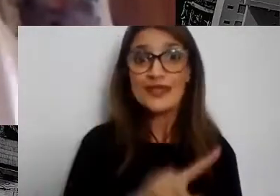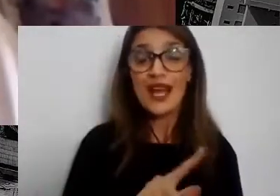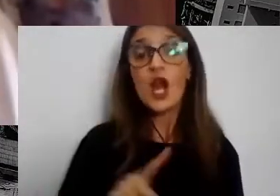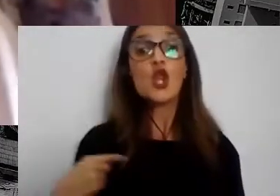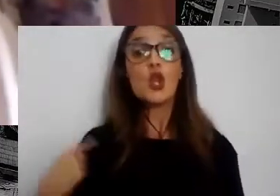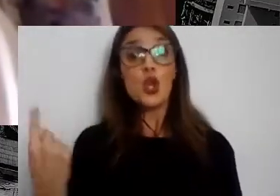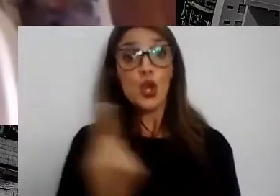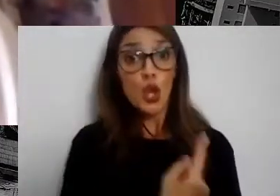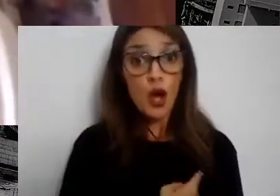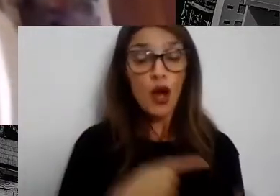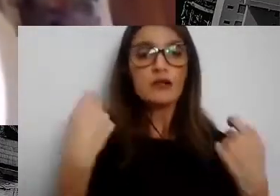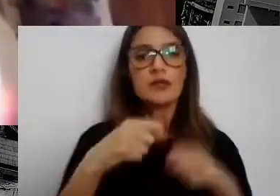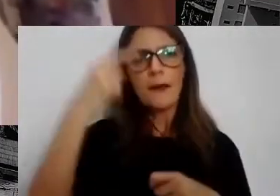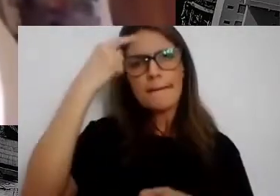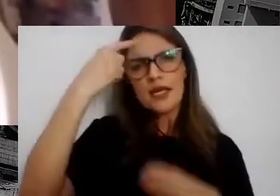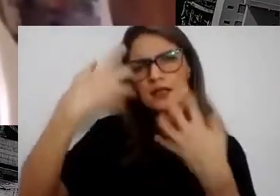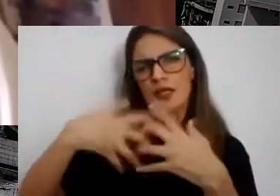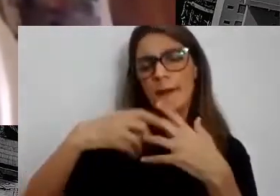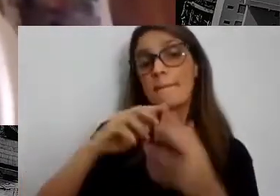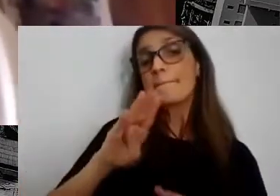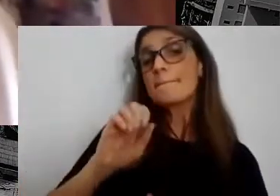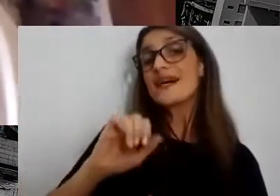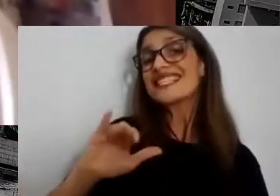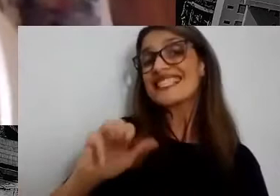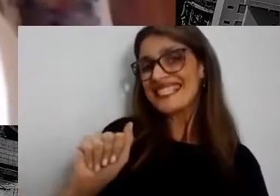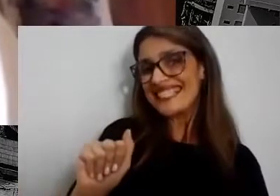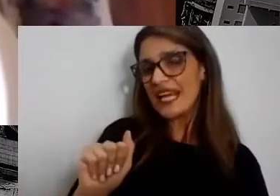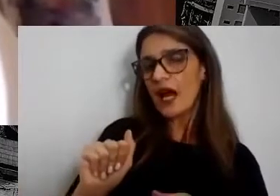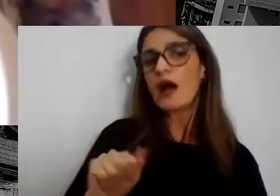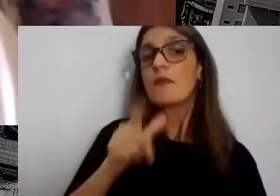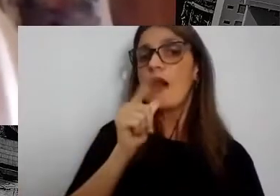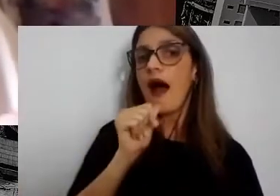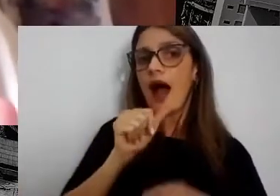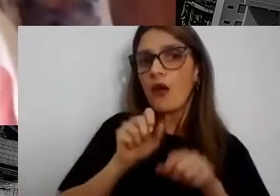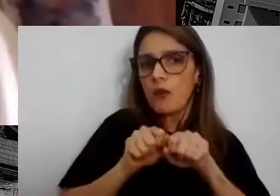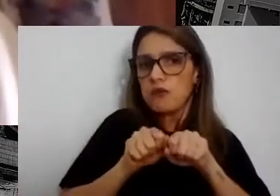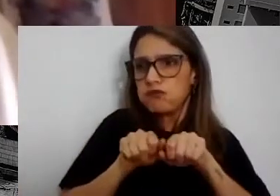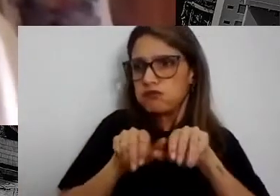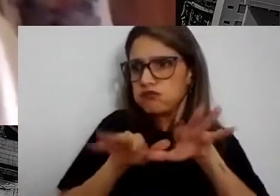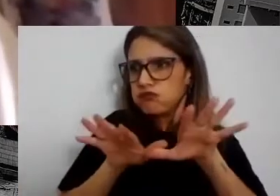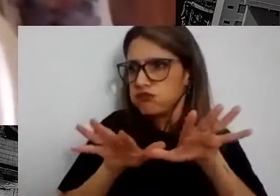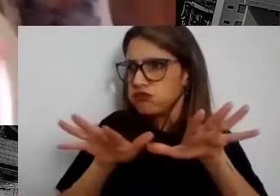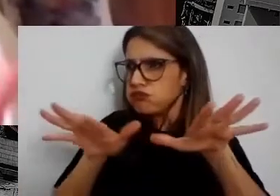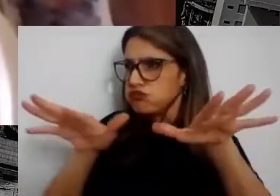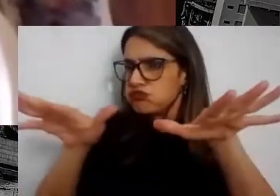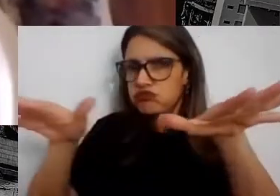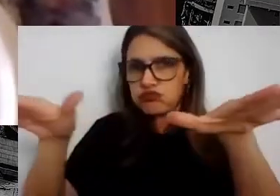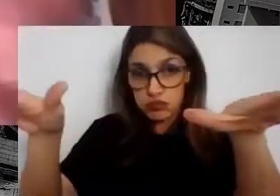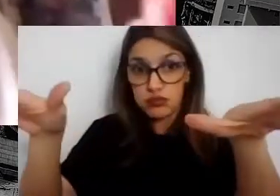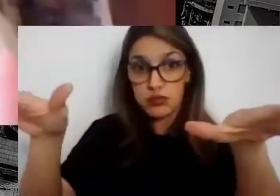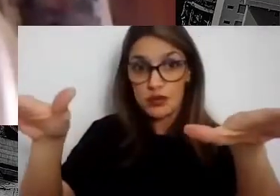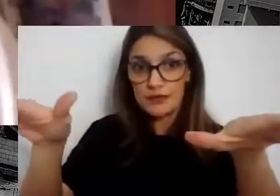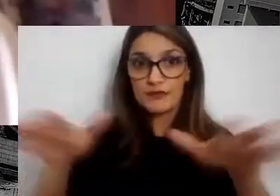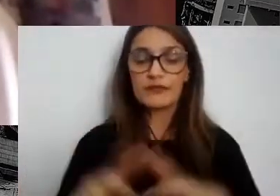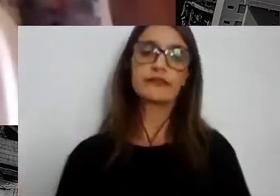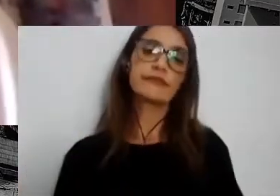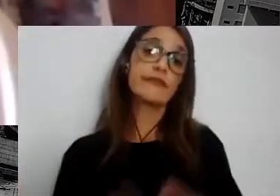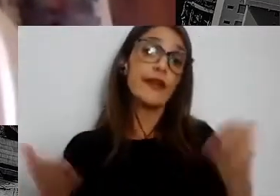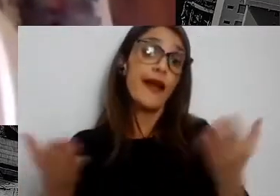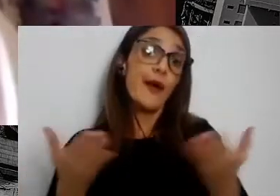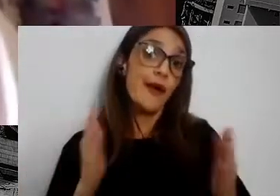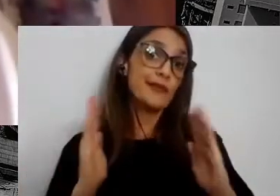pensar na bacia hidrográfica. Nesse momento que está tão em evidência o incêndio, que é um dos riscos